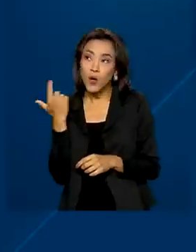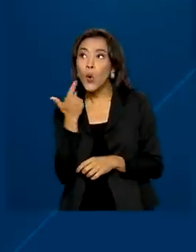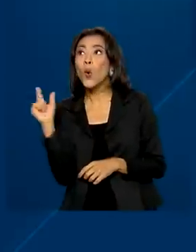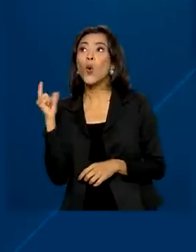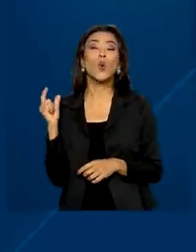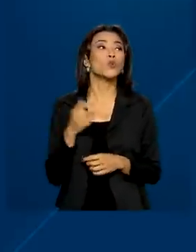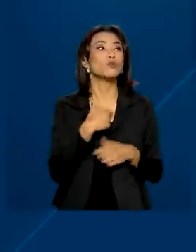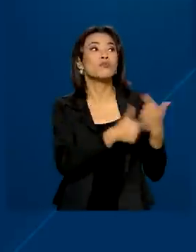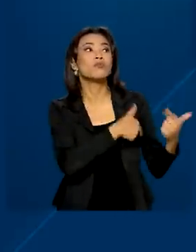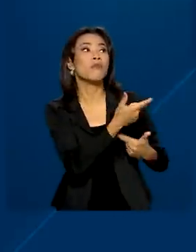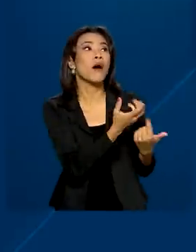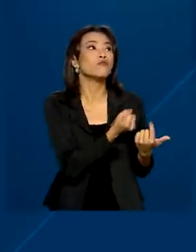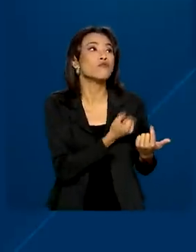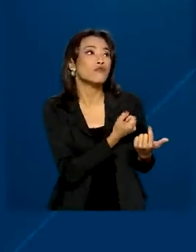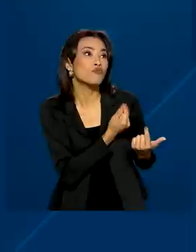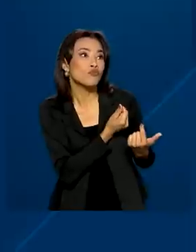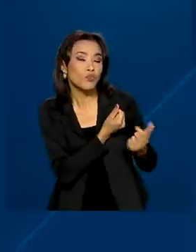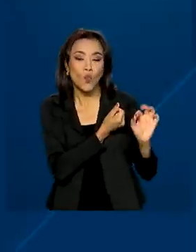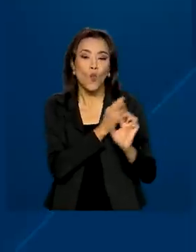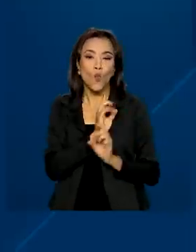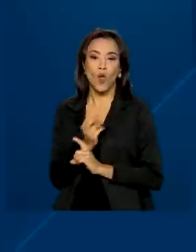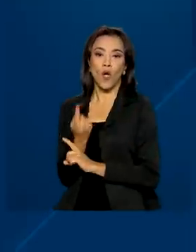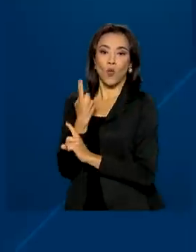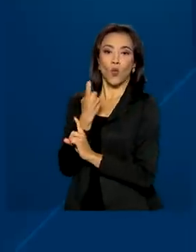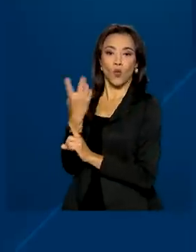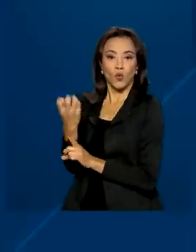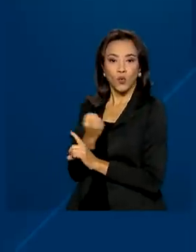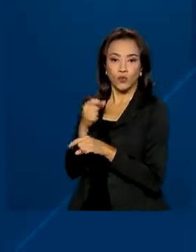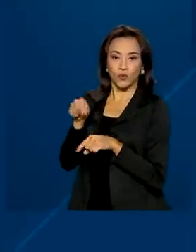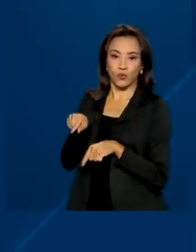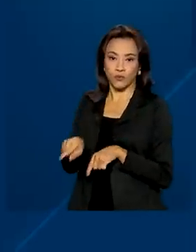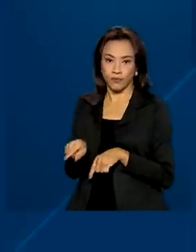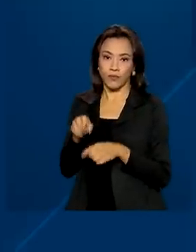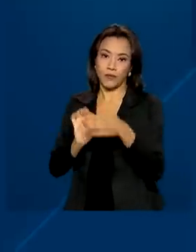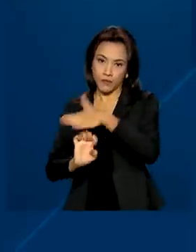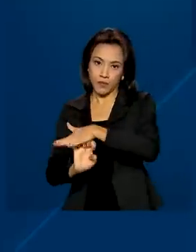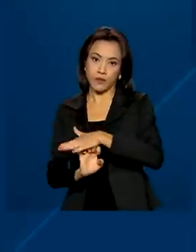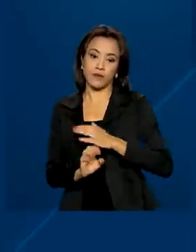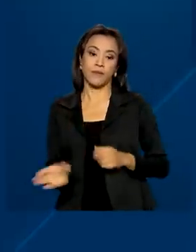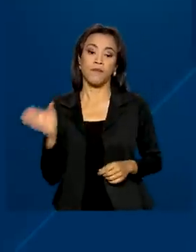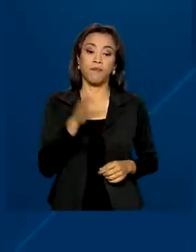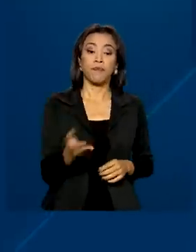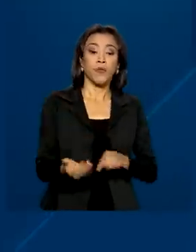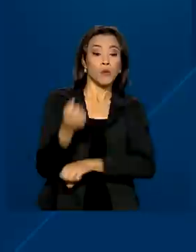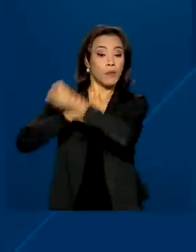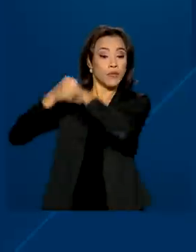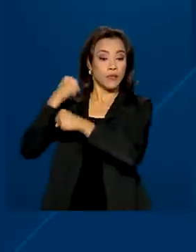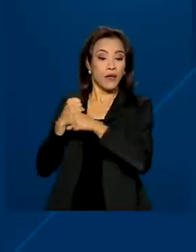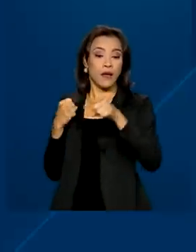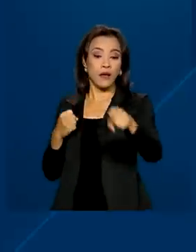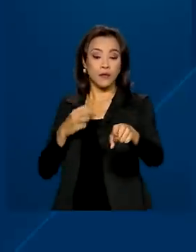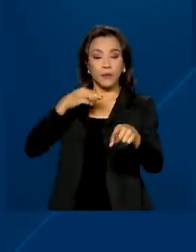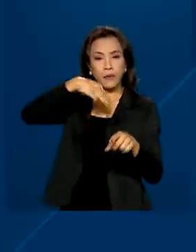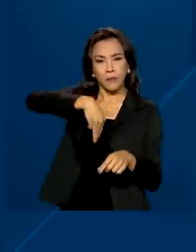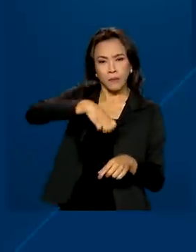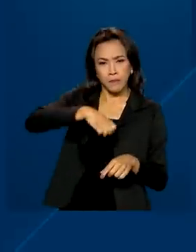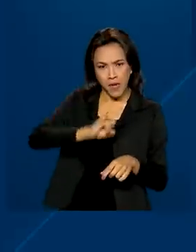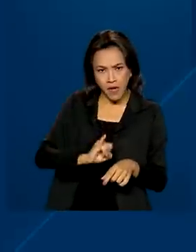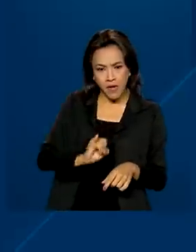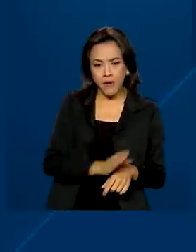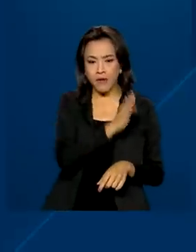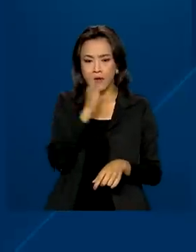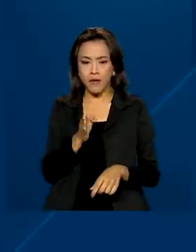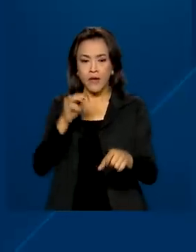fonte de renda. No ano passado, o número de microempreendedores individuais, microempresários e